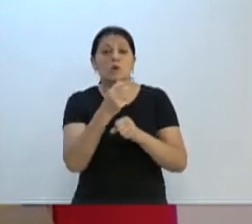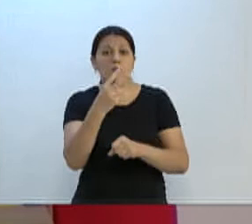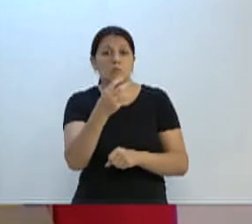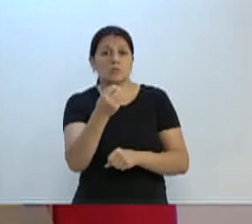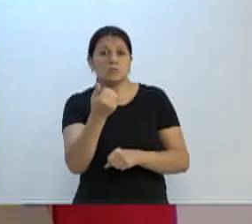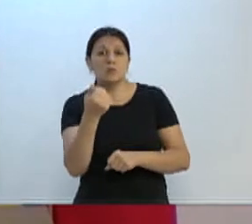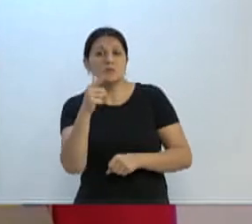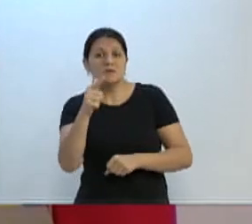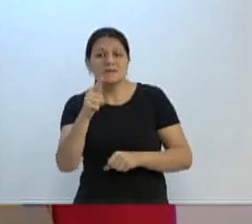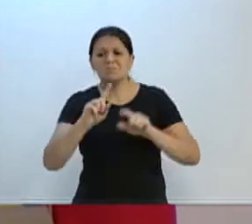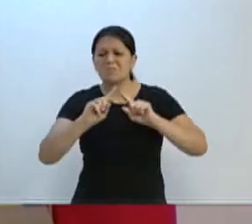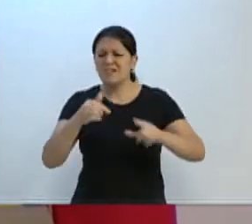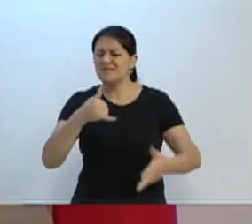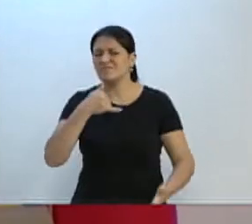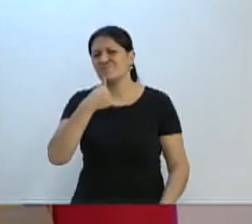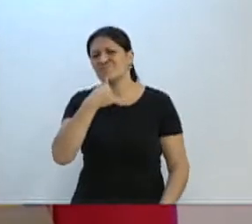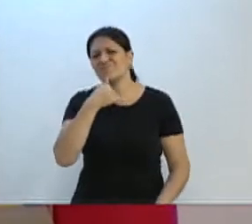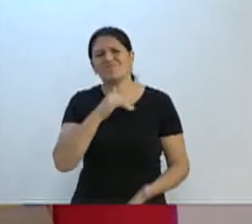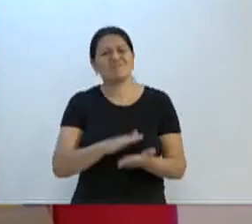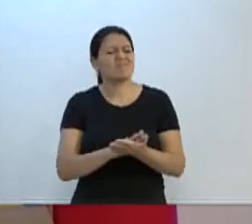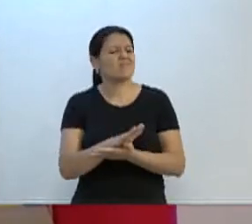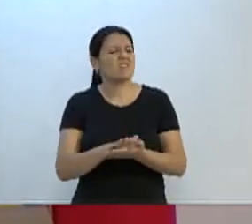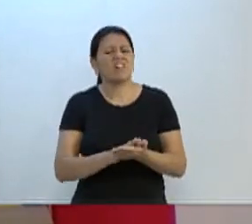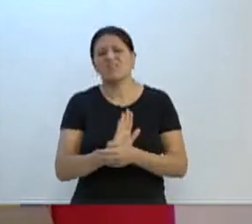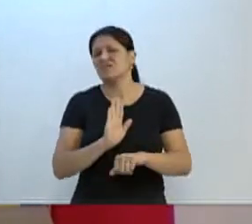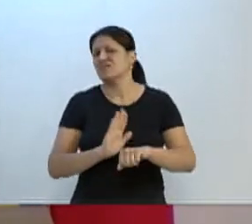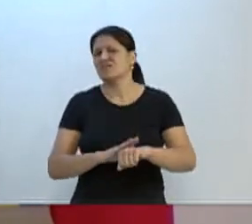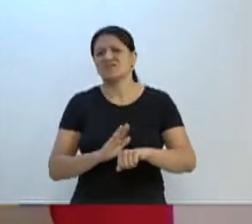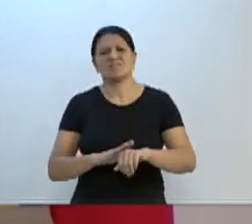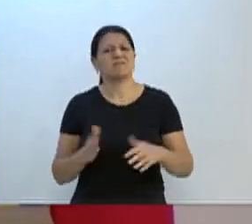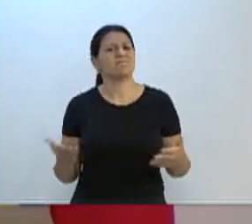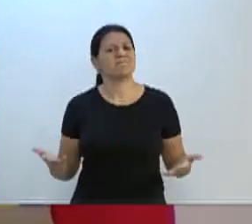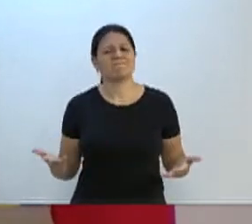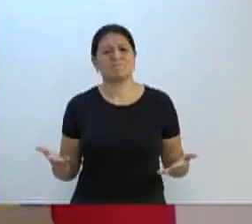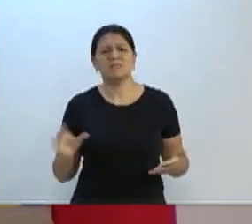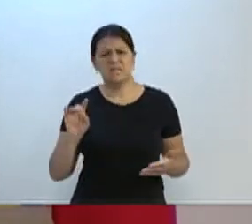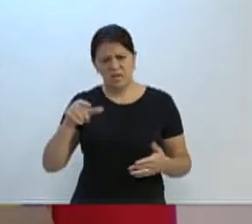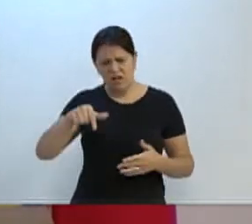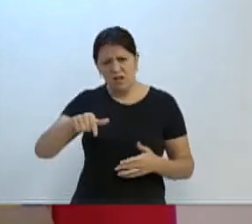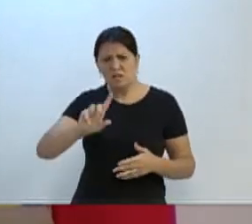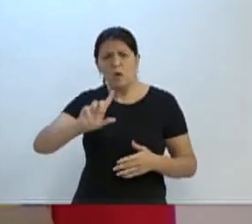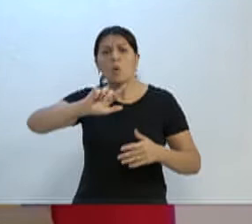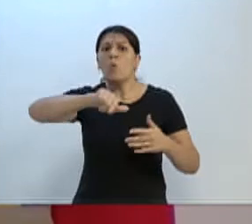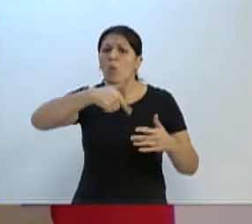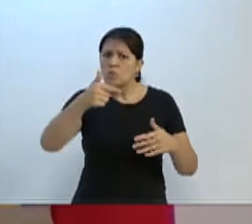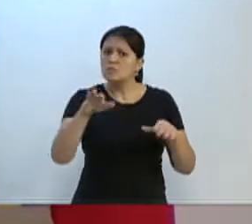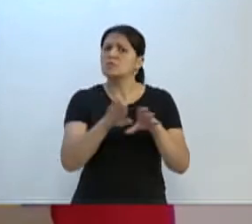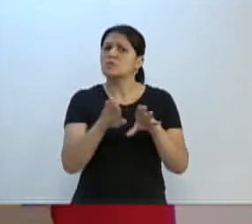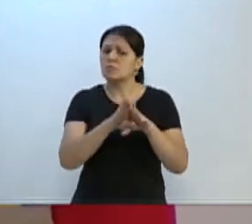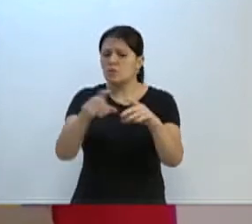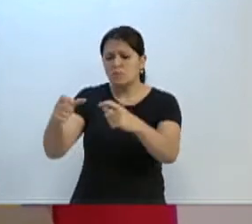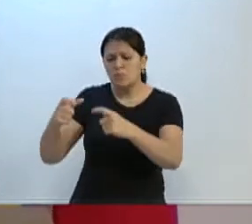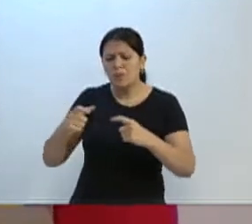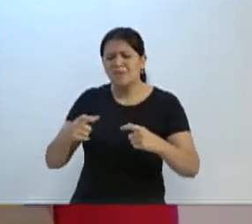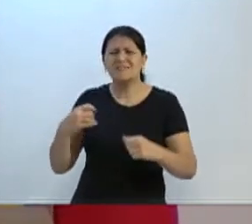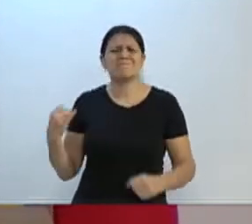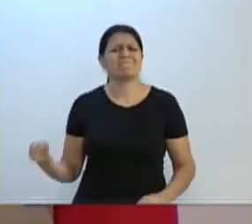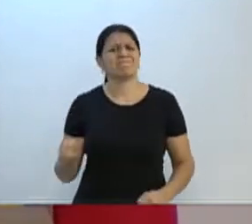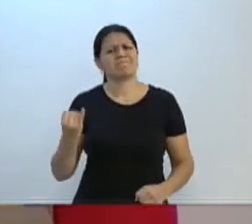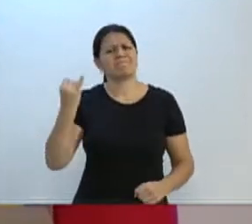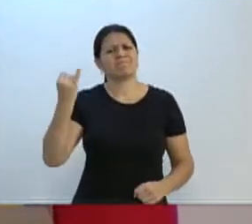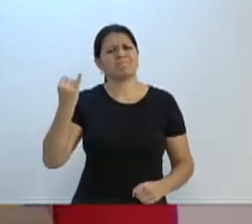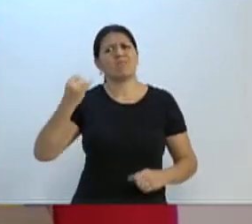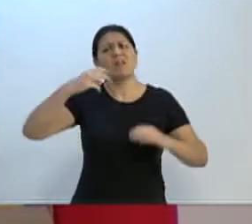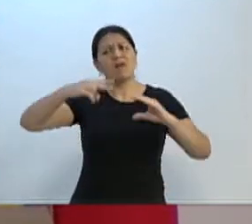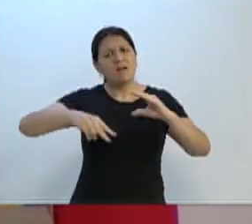nada, nada foi feito. E não só nesse local, em outros locais que são de extrema importância. Esta casa